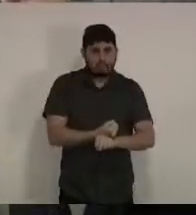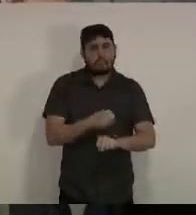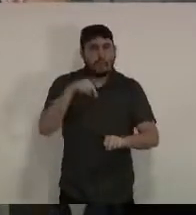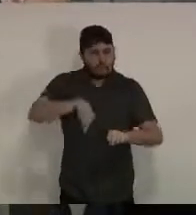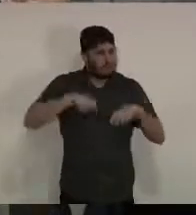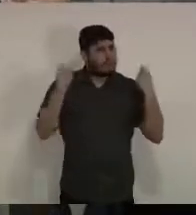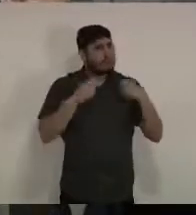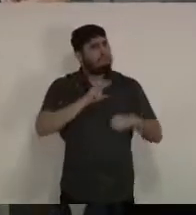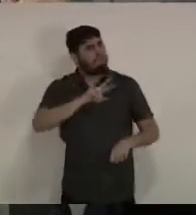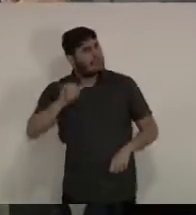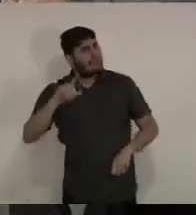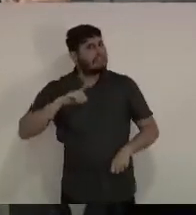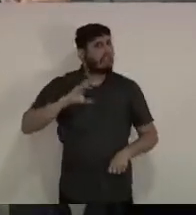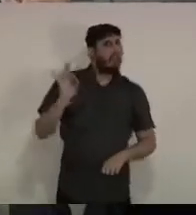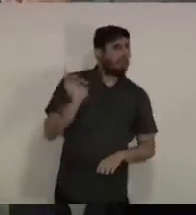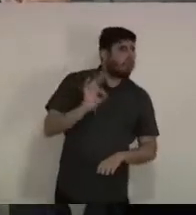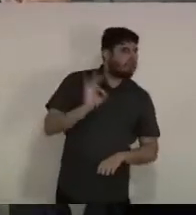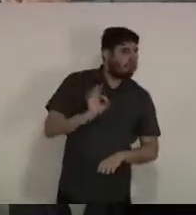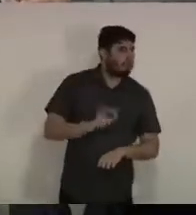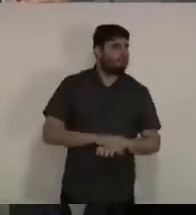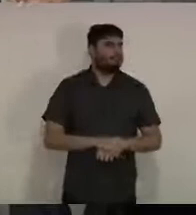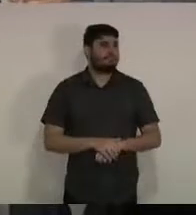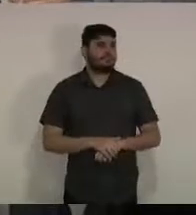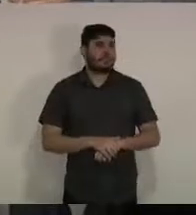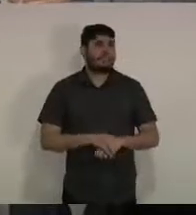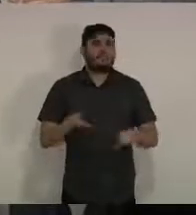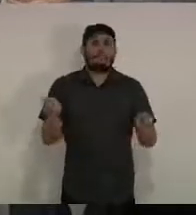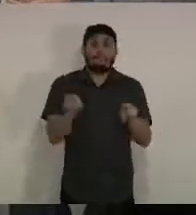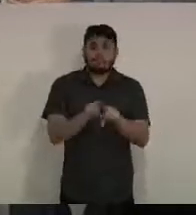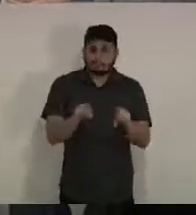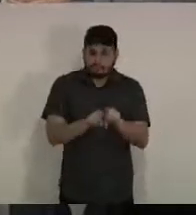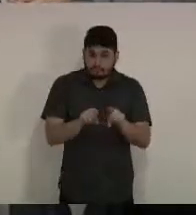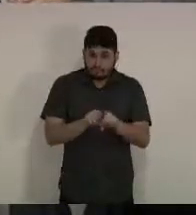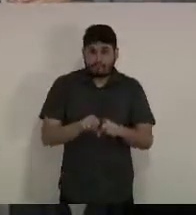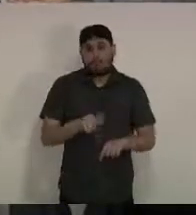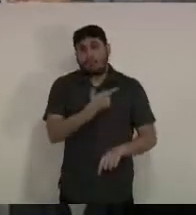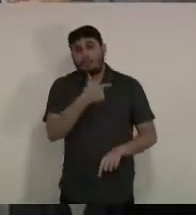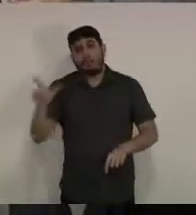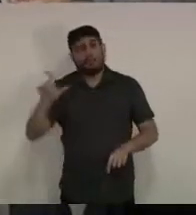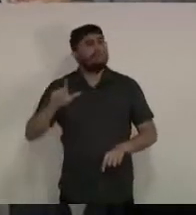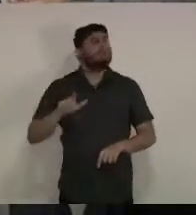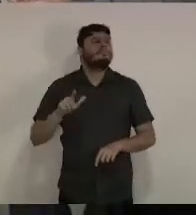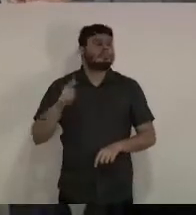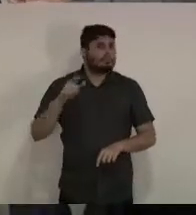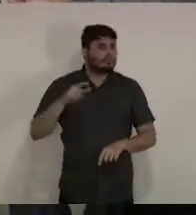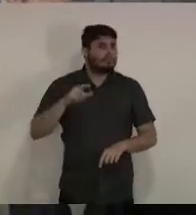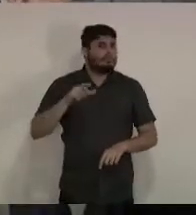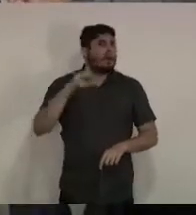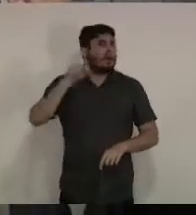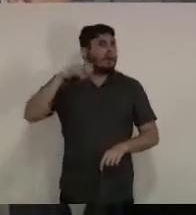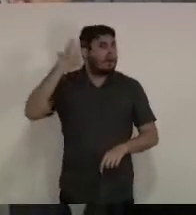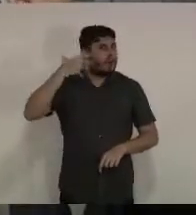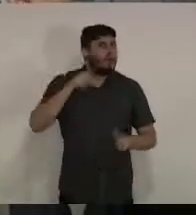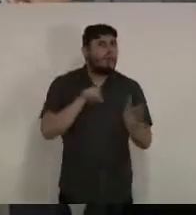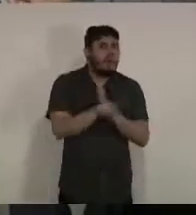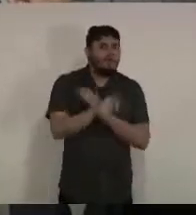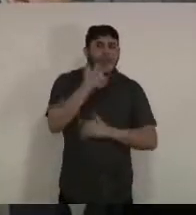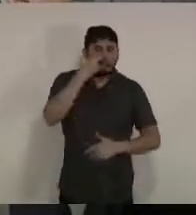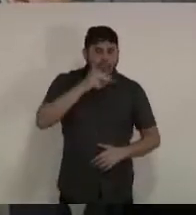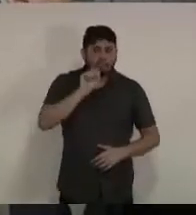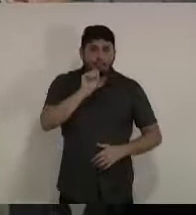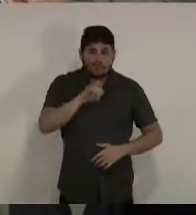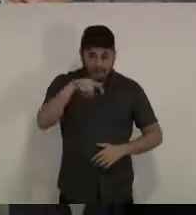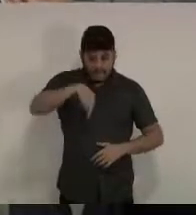e a Rádio Cultura se Caruaru pode realizar lockdown como os municípios da região metropolitana do Recife